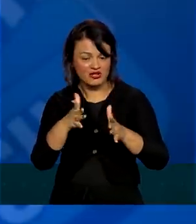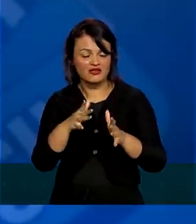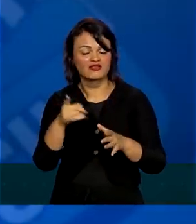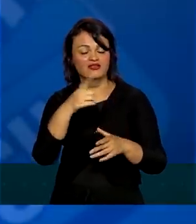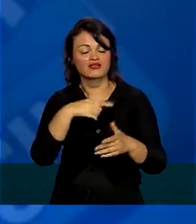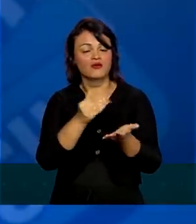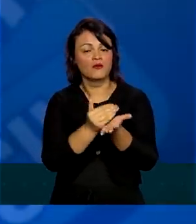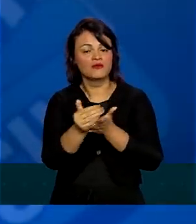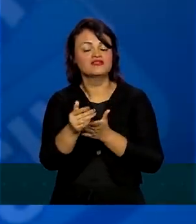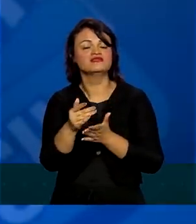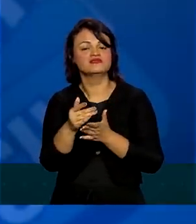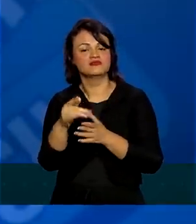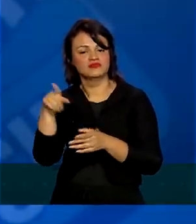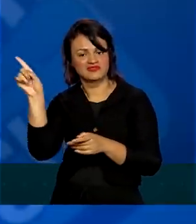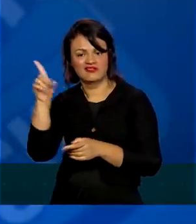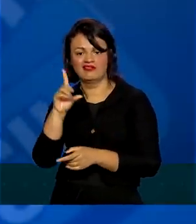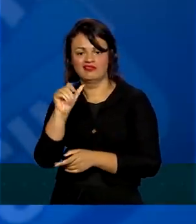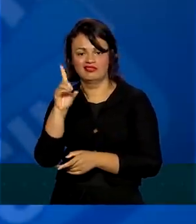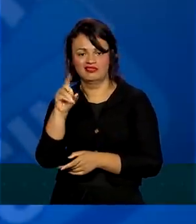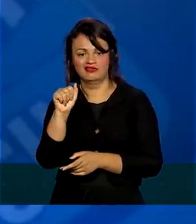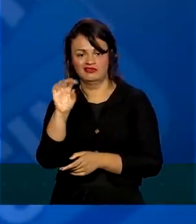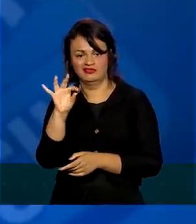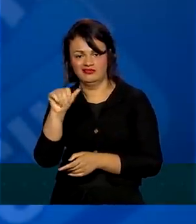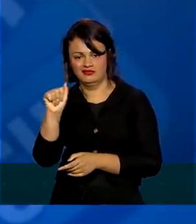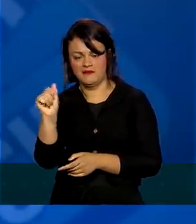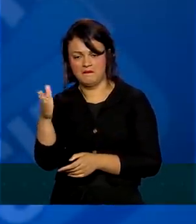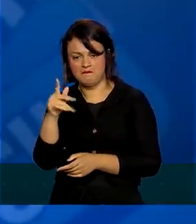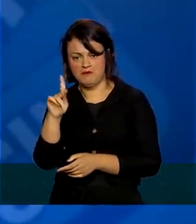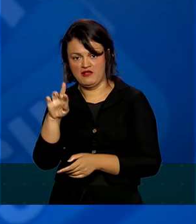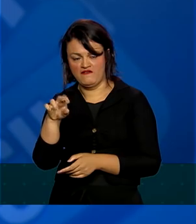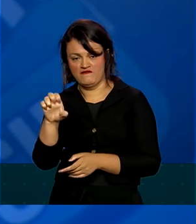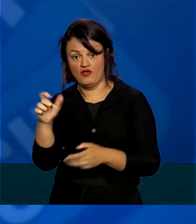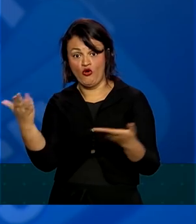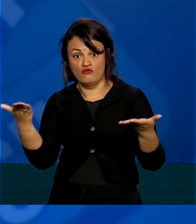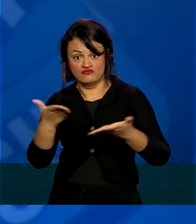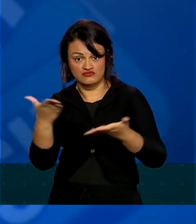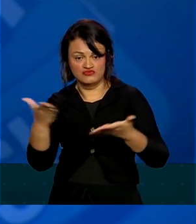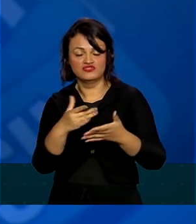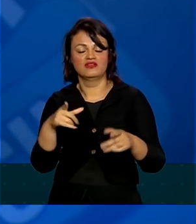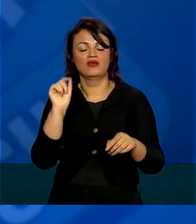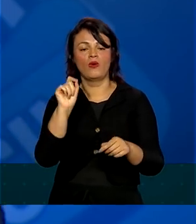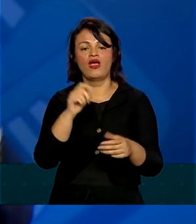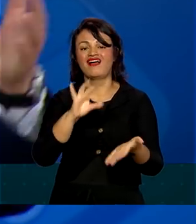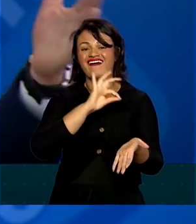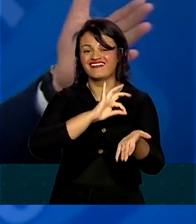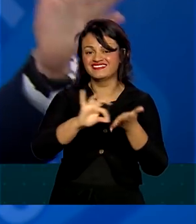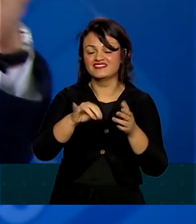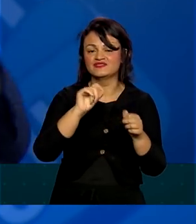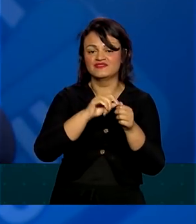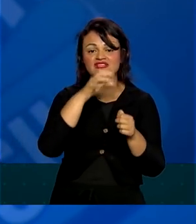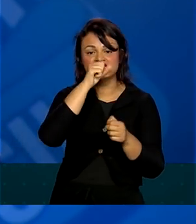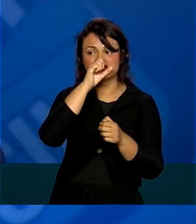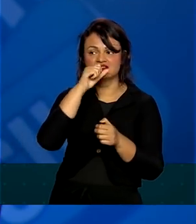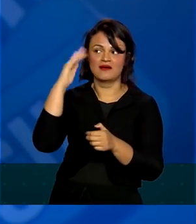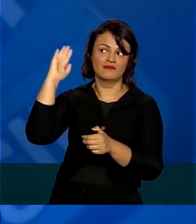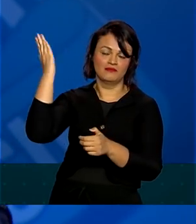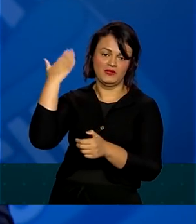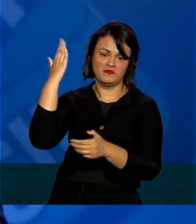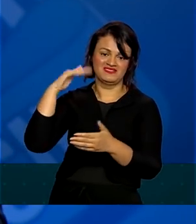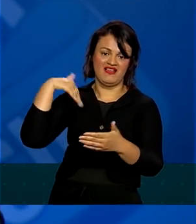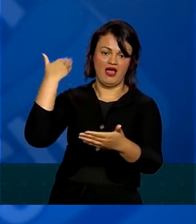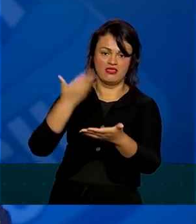começamos a rodar na data breve, no dia de hoje, porque são os cadastros feitos de sábado para cá.